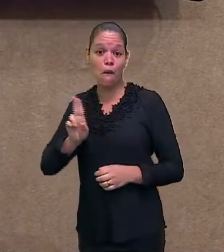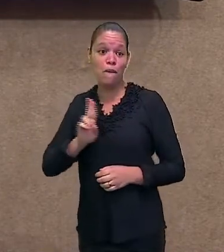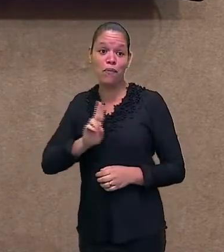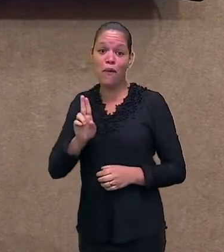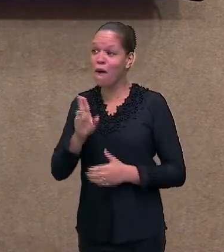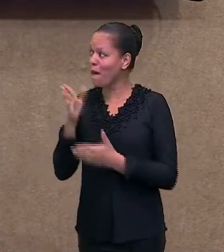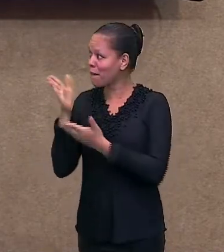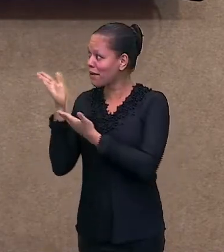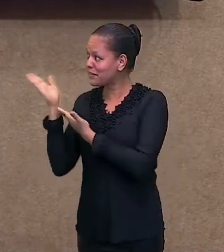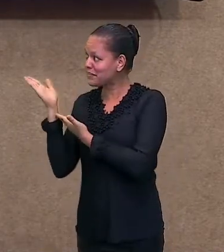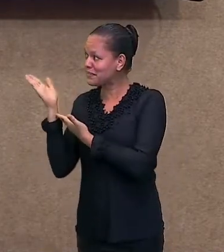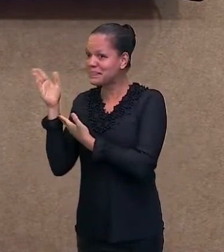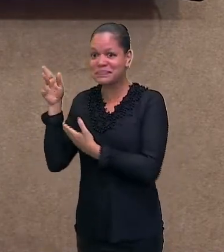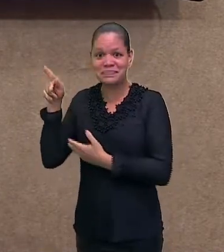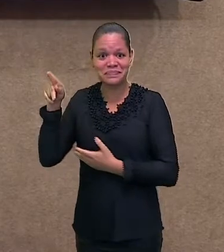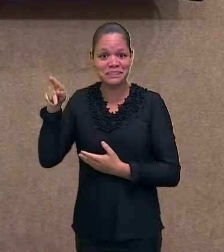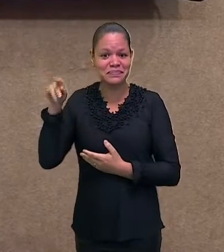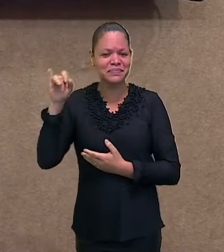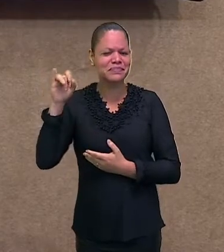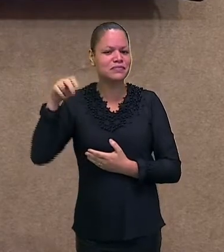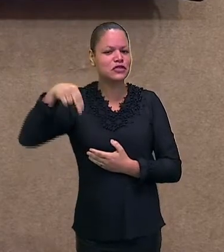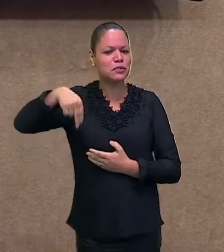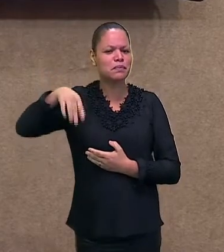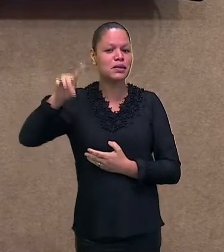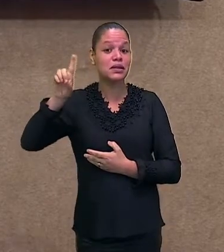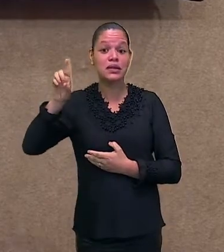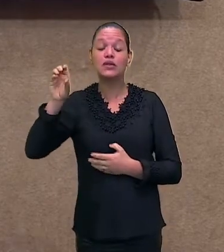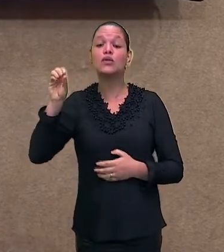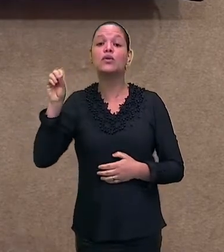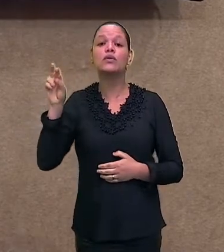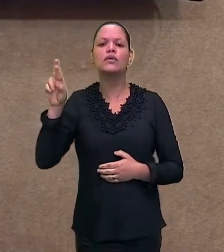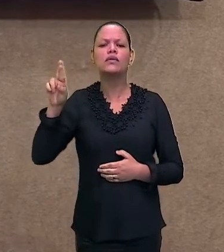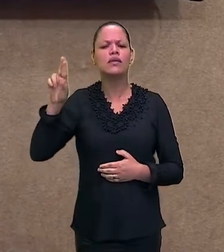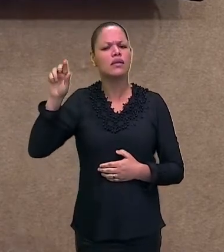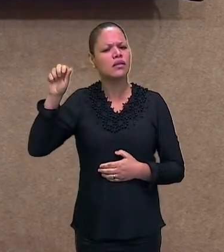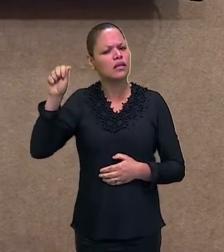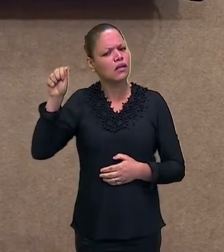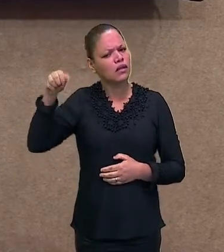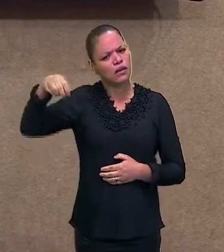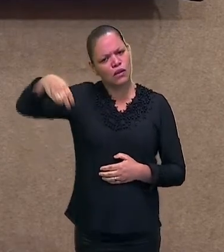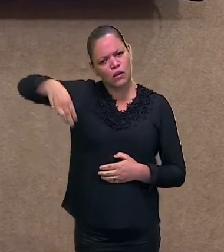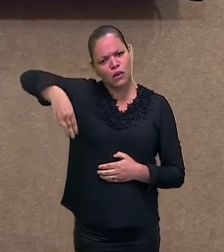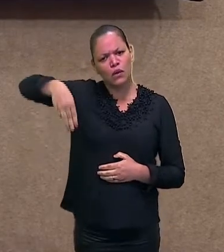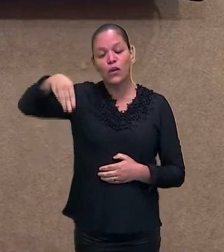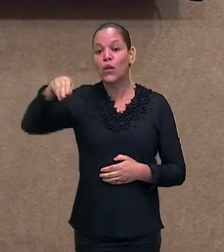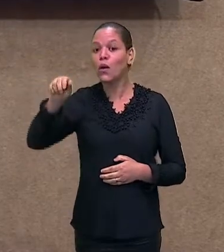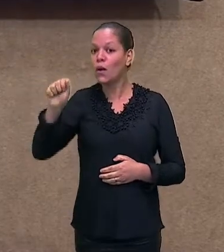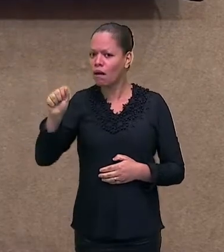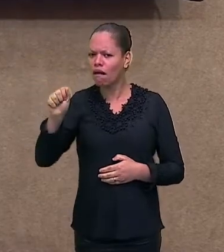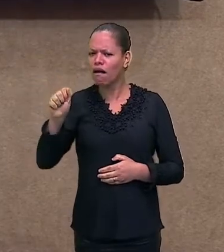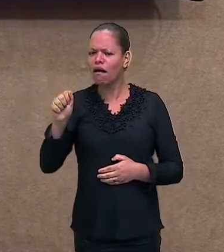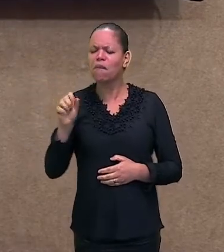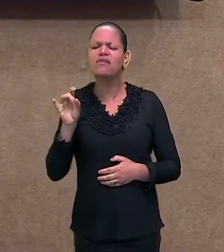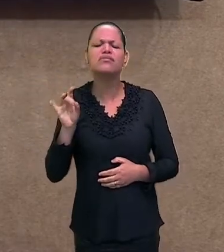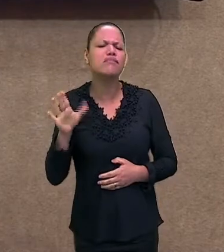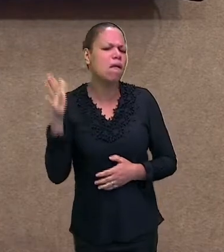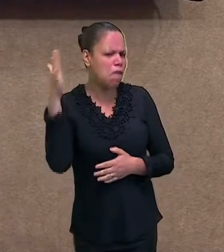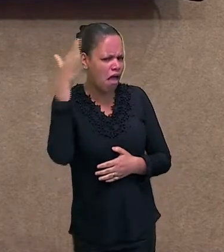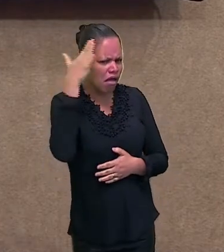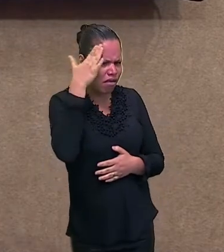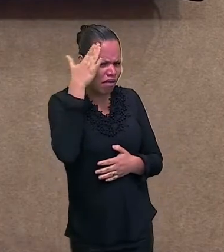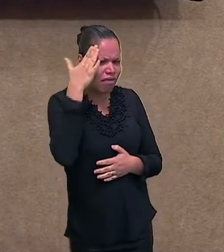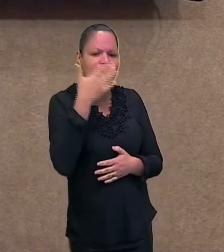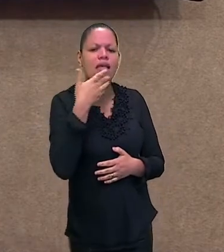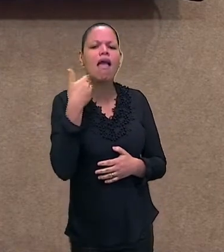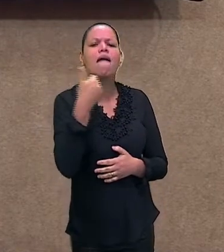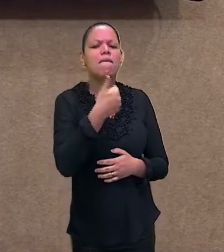história, dessa chegada aqui dos portugueses, ok? Só pra título, assim, de enriquecimento mesmo, de aprendizado